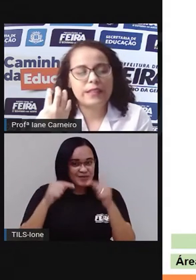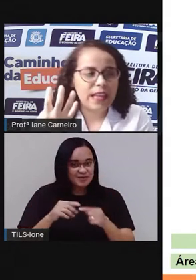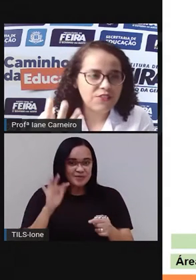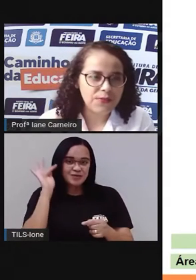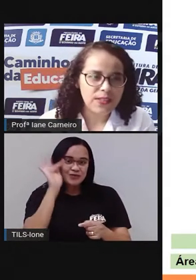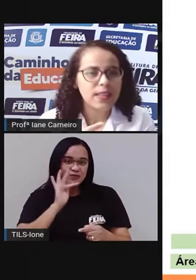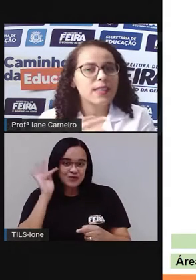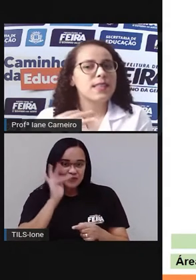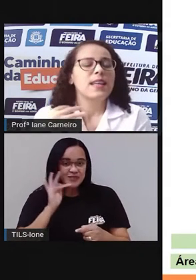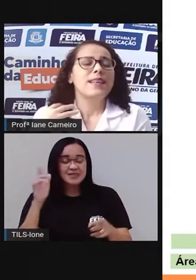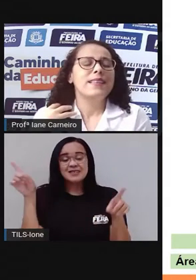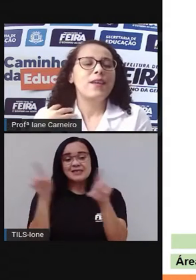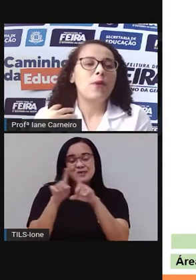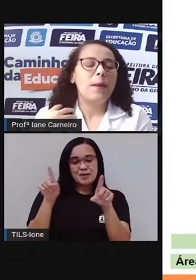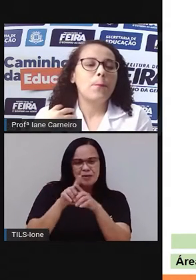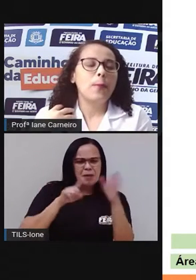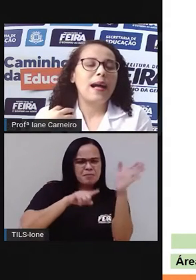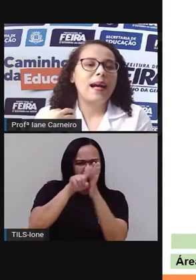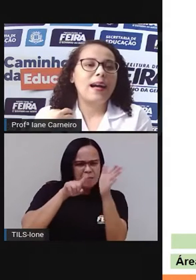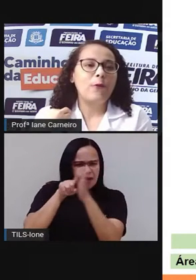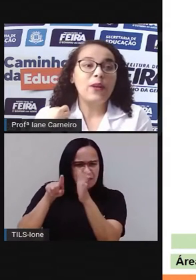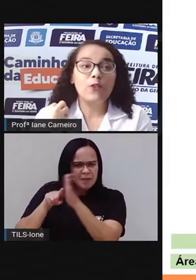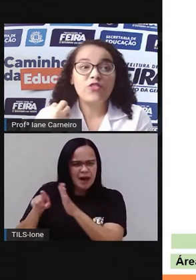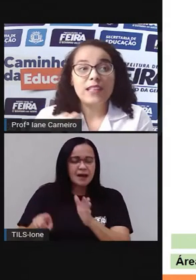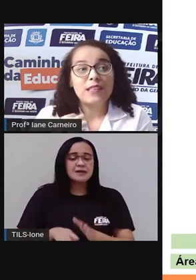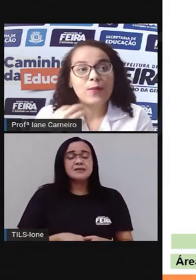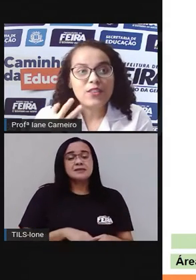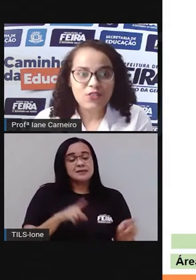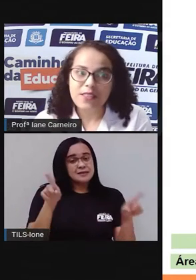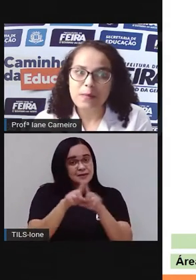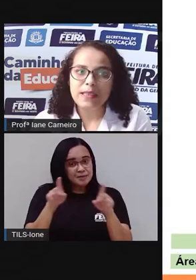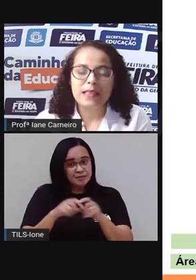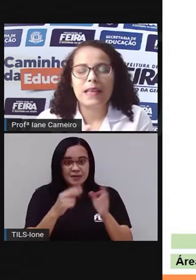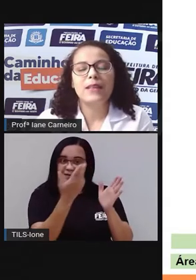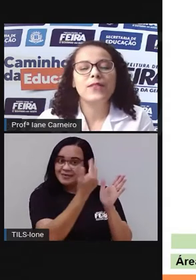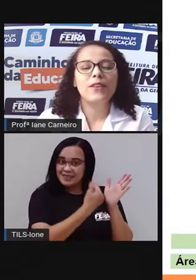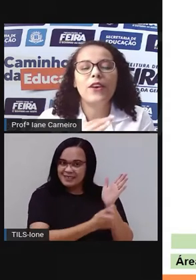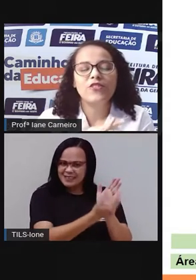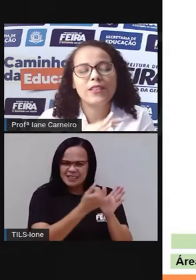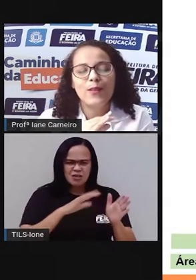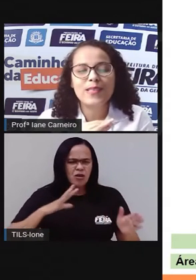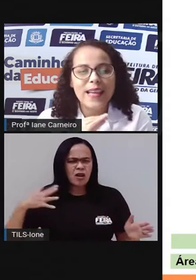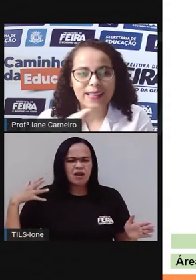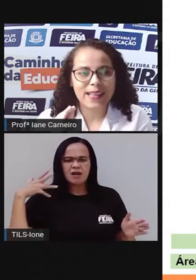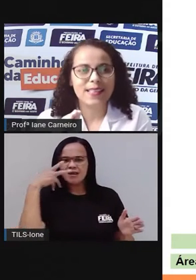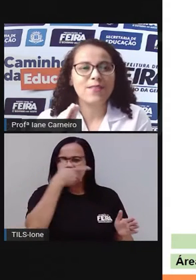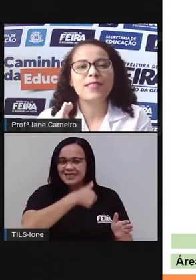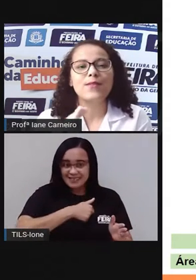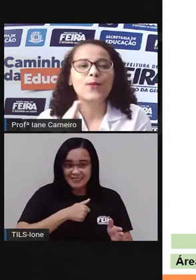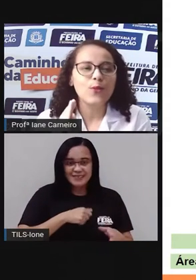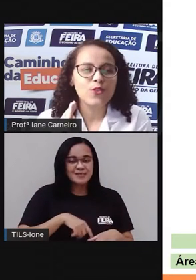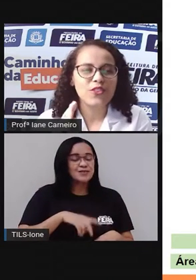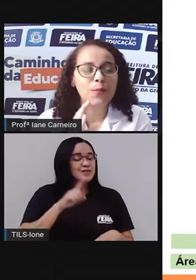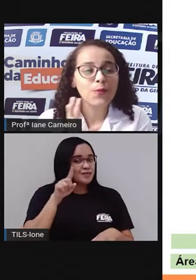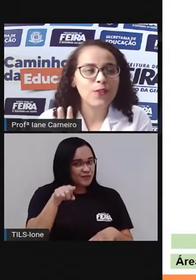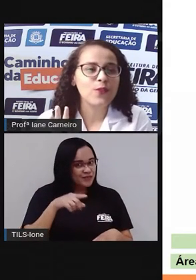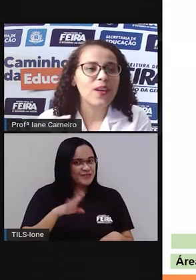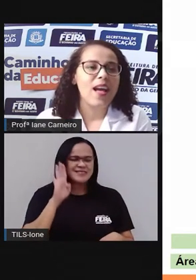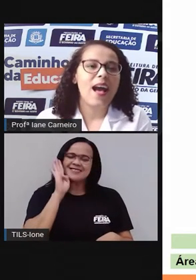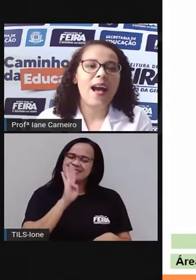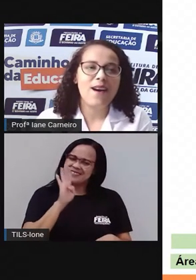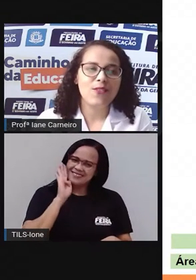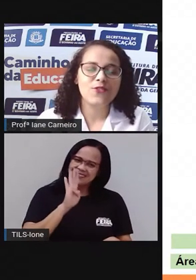né? Tem adivinhas, tem uma ilustração lindíssima, tá certo? Então, eu tenho certeza que vocês vão curtir